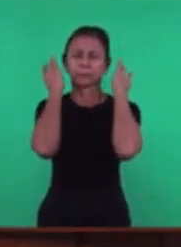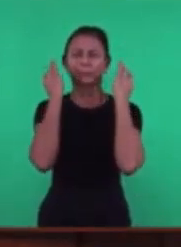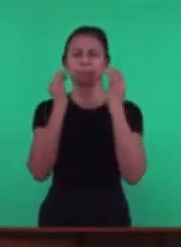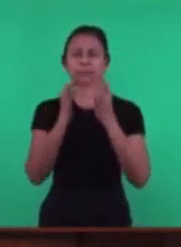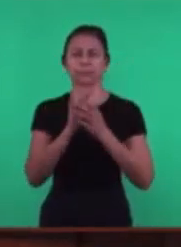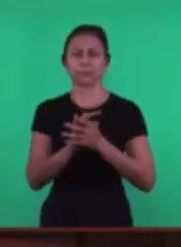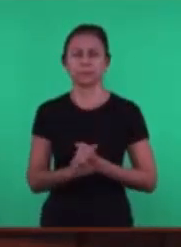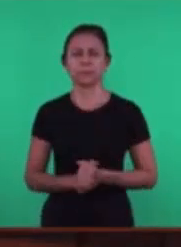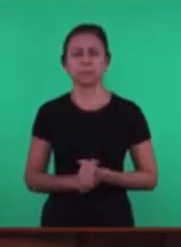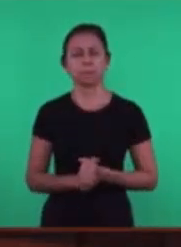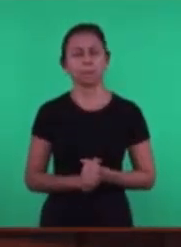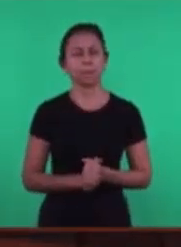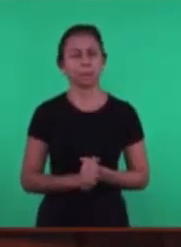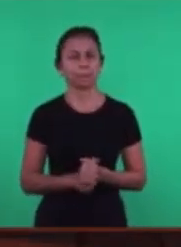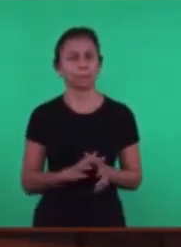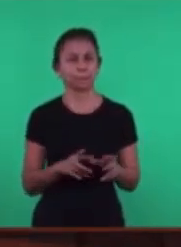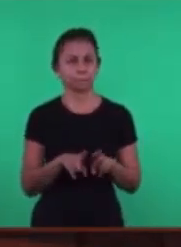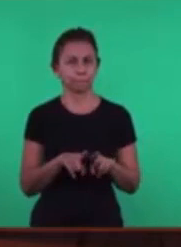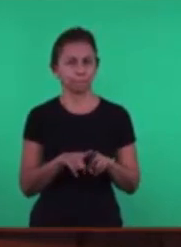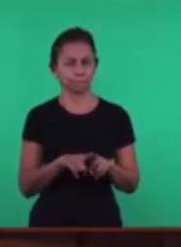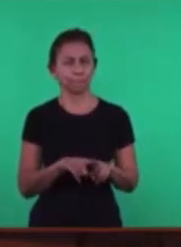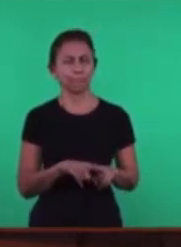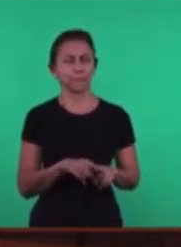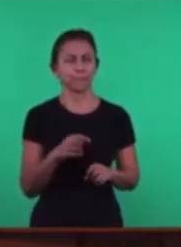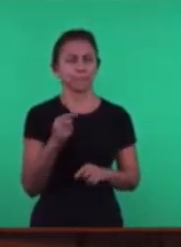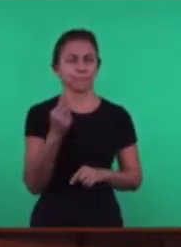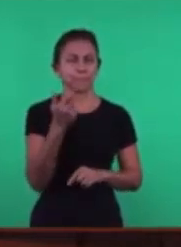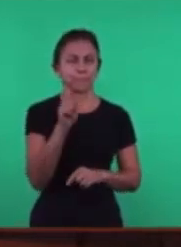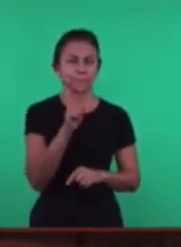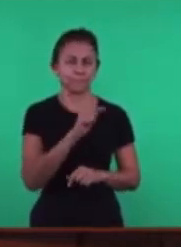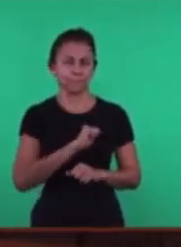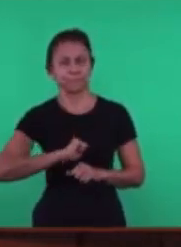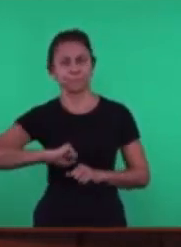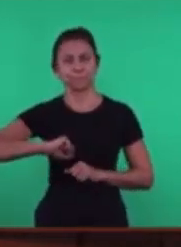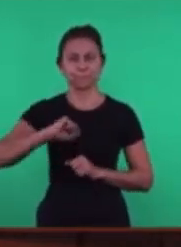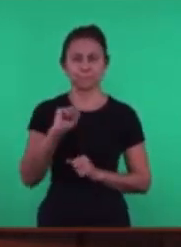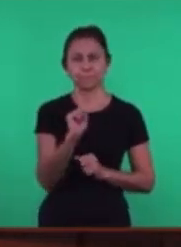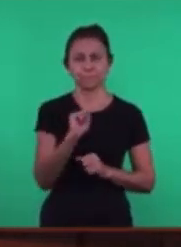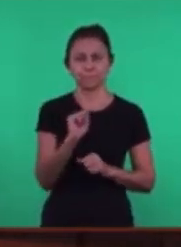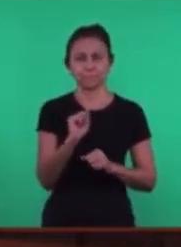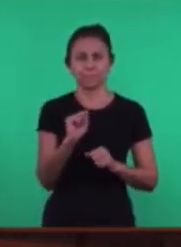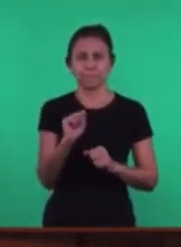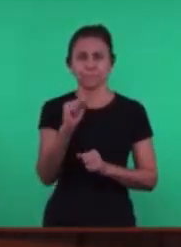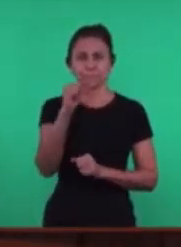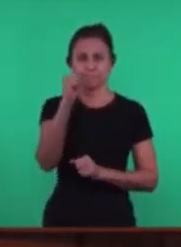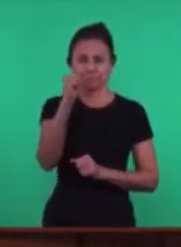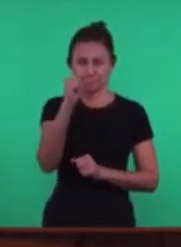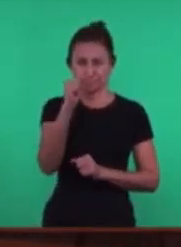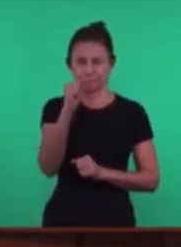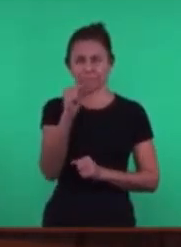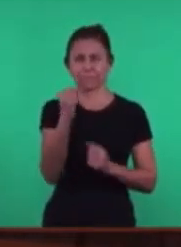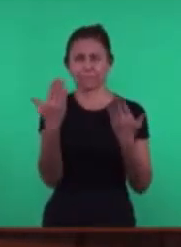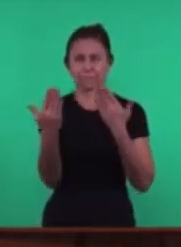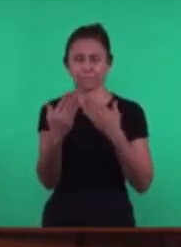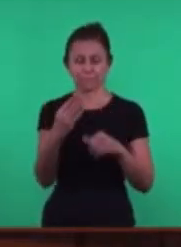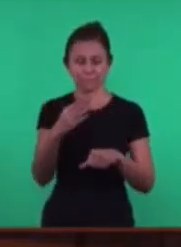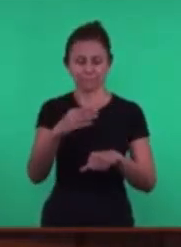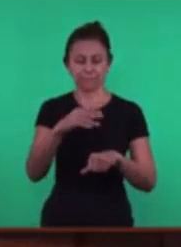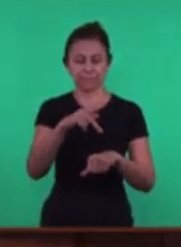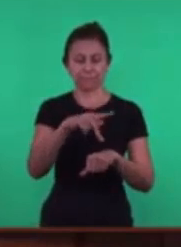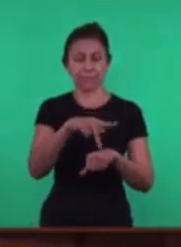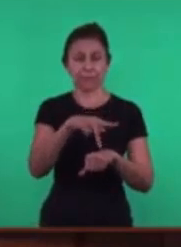solo Nós vamos encontrar Uma barreira Uma pedra Uma pedreira Então São corações Empedernidos